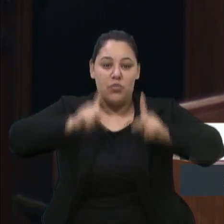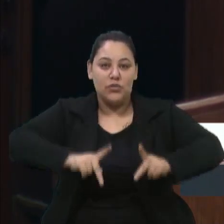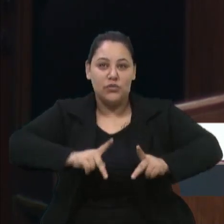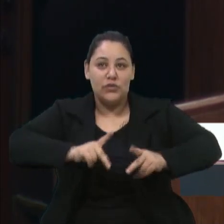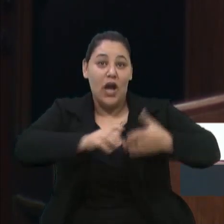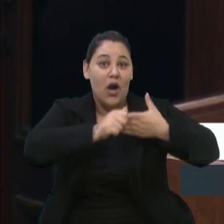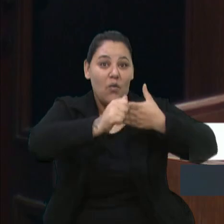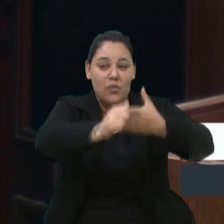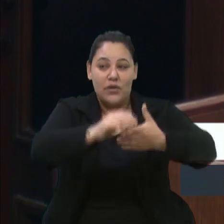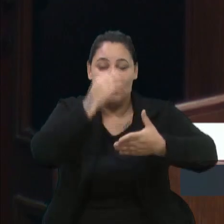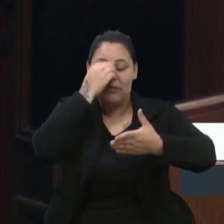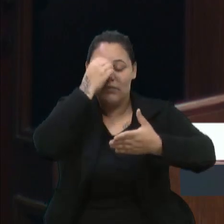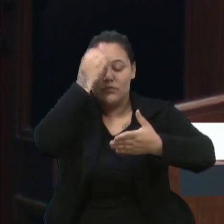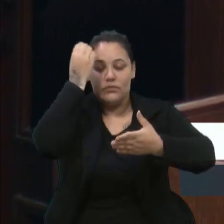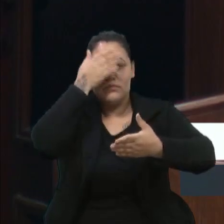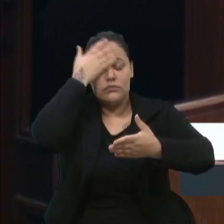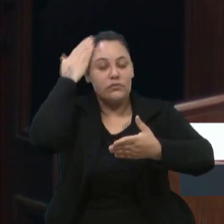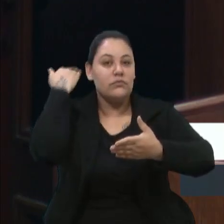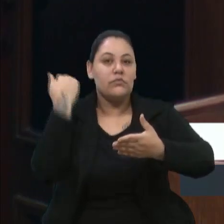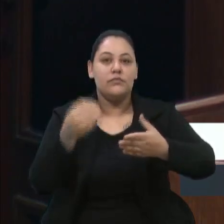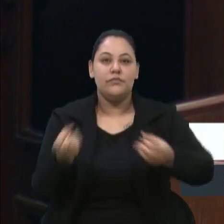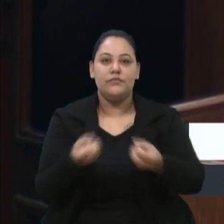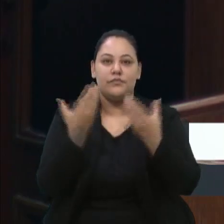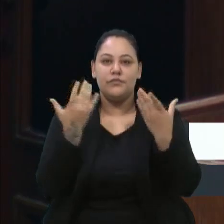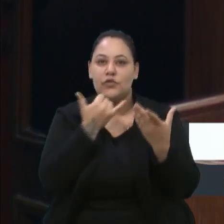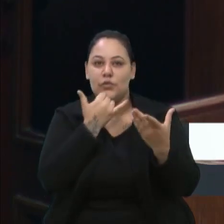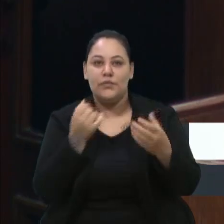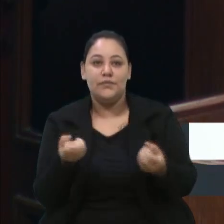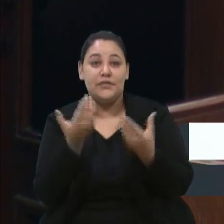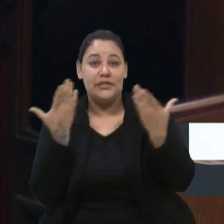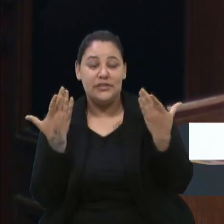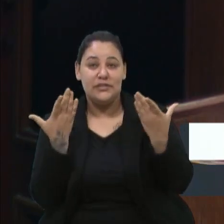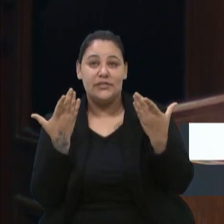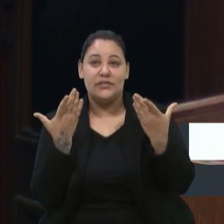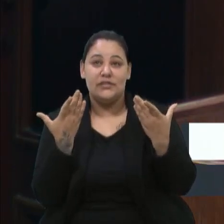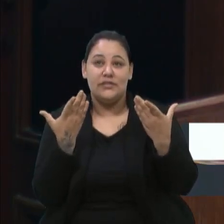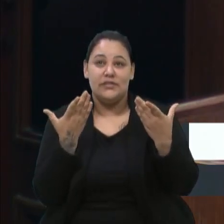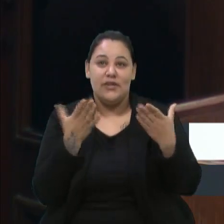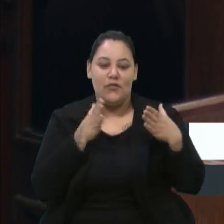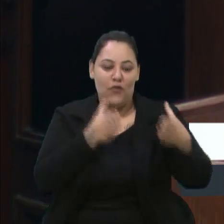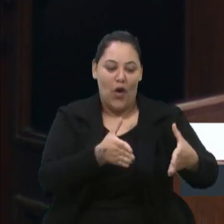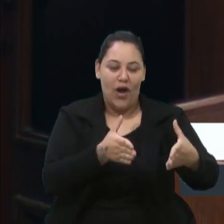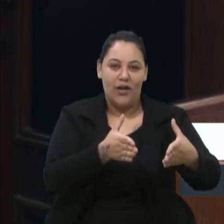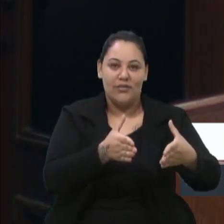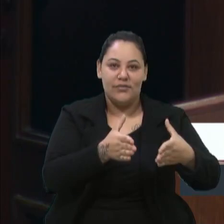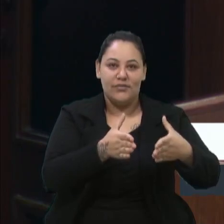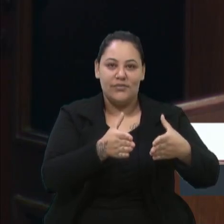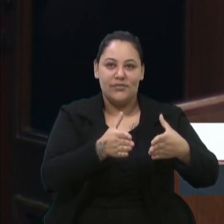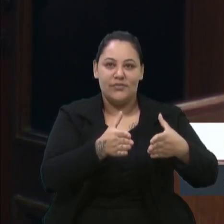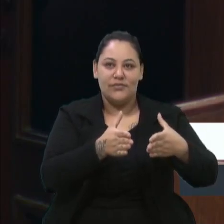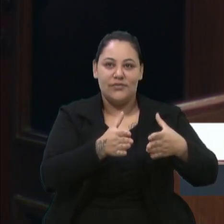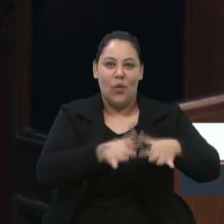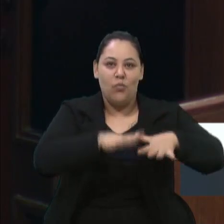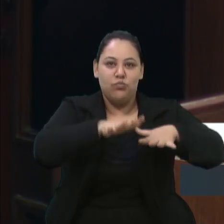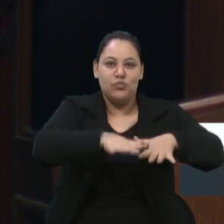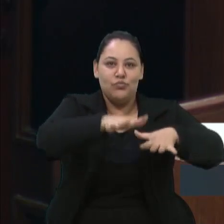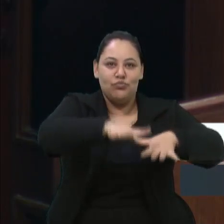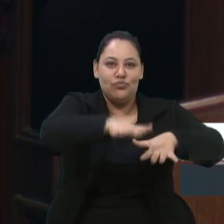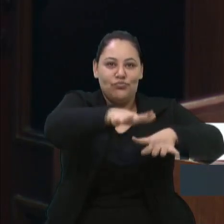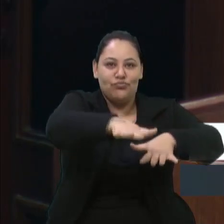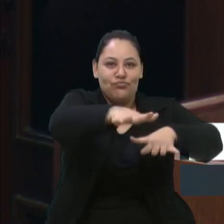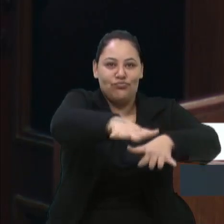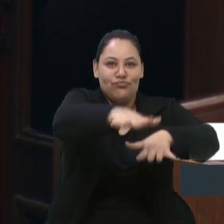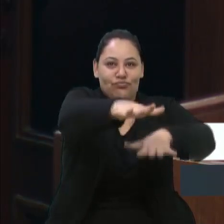acompanha a Festa da Uva, ele se concentra em dois momentos. No desfile, acompanhando o curso alegórico,